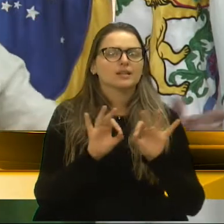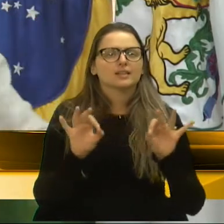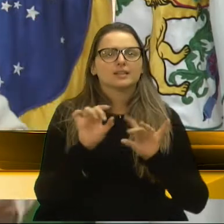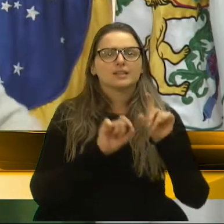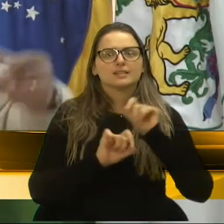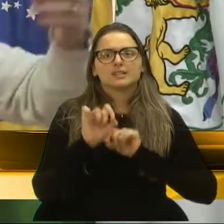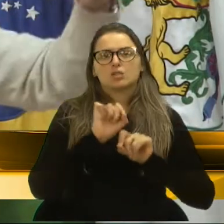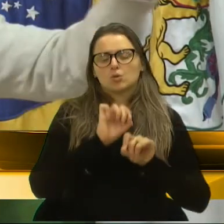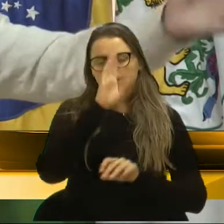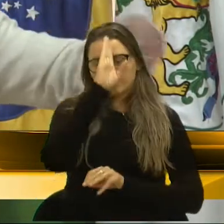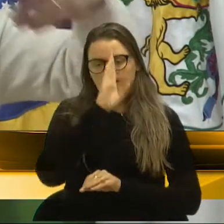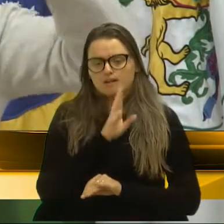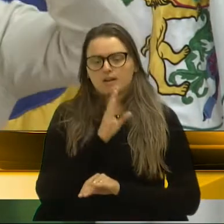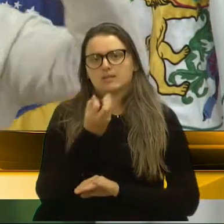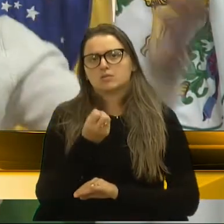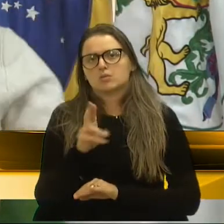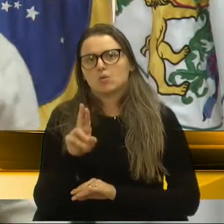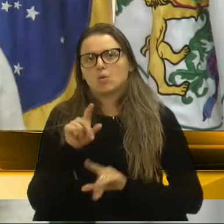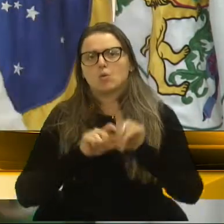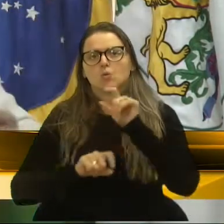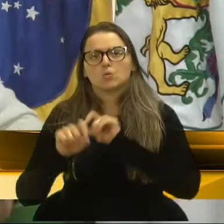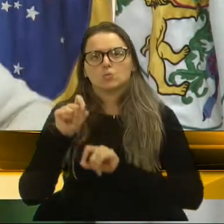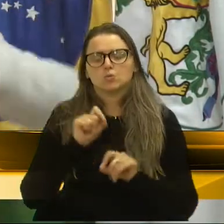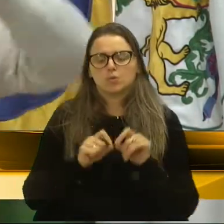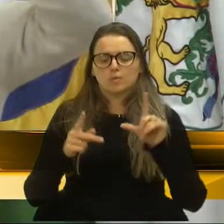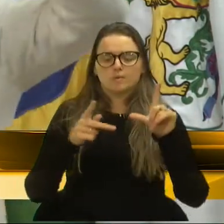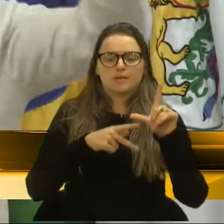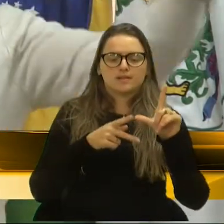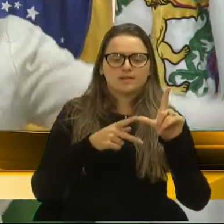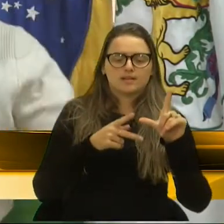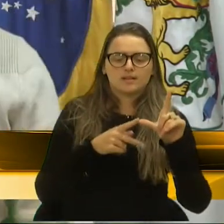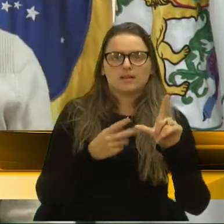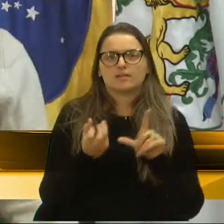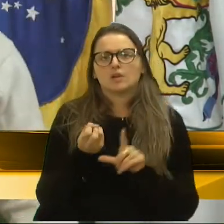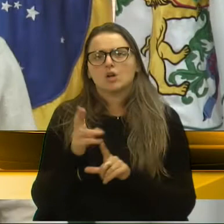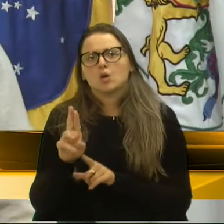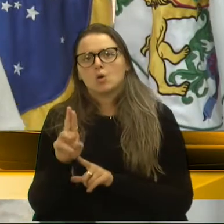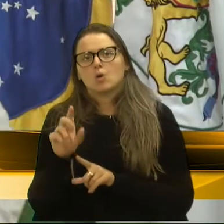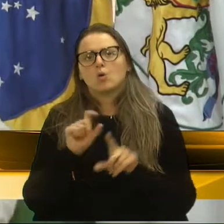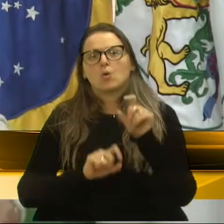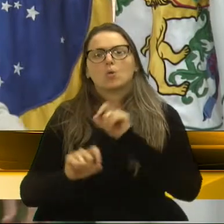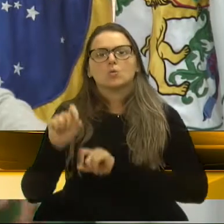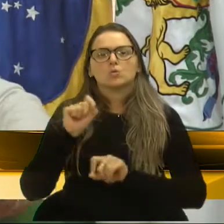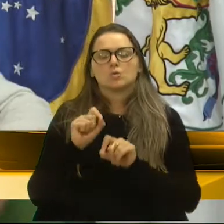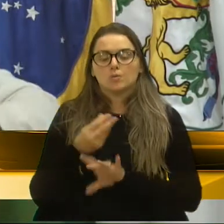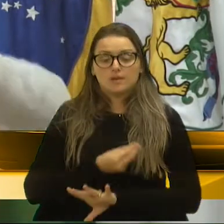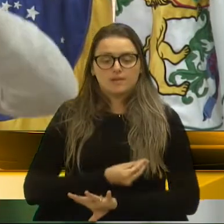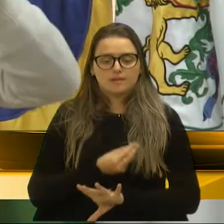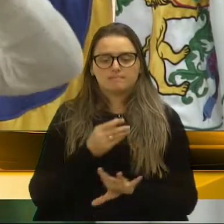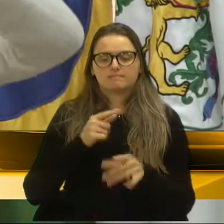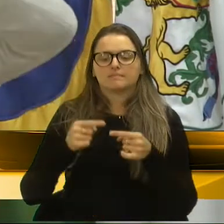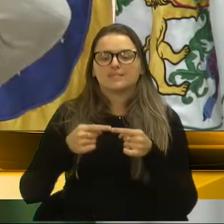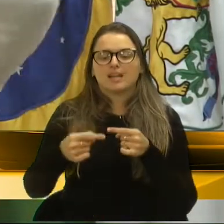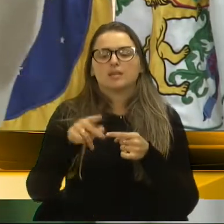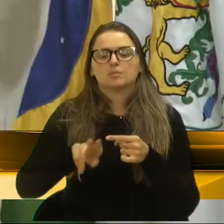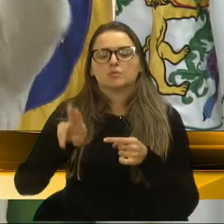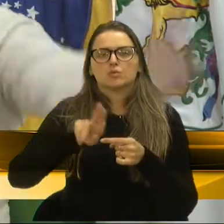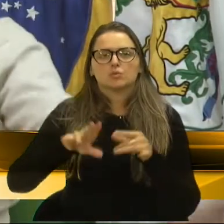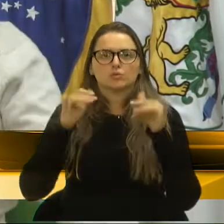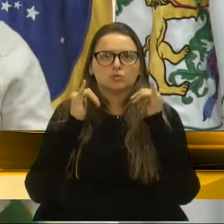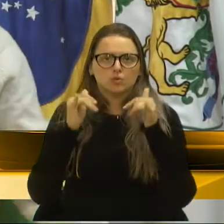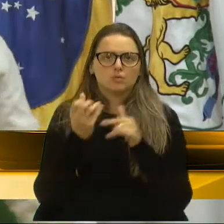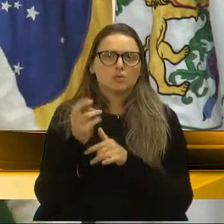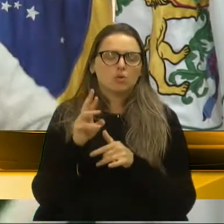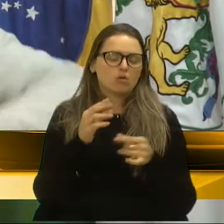gratuidades, sem discutir o passe livre, sem discutir vida útil de ônibus, sem discutir, quem